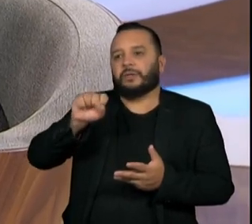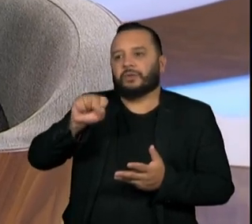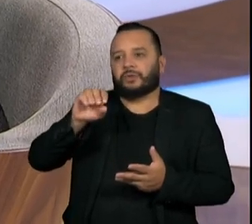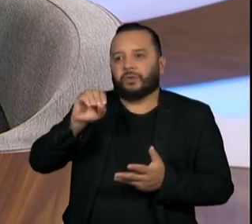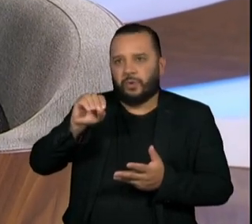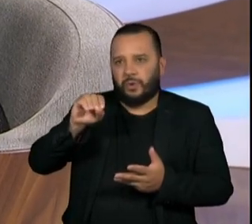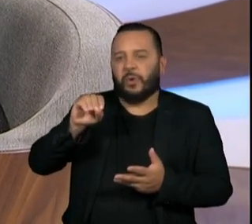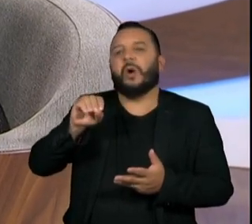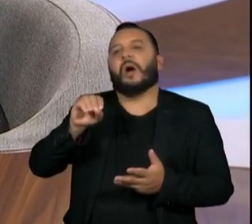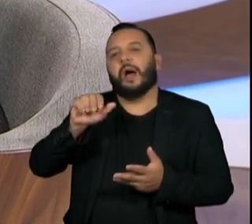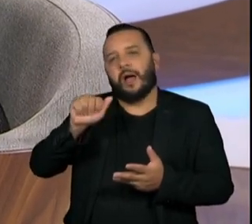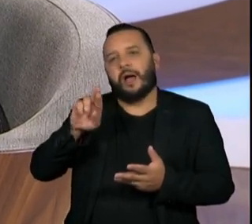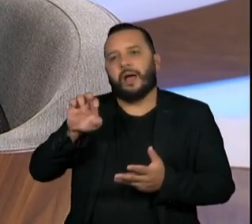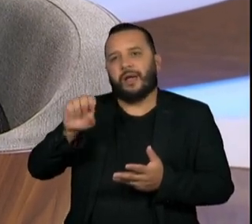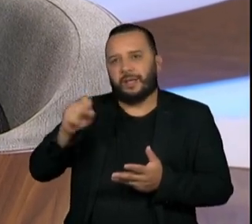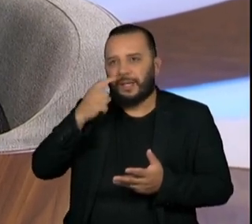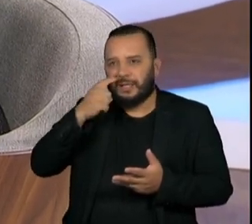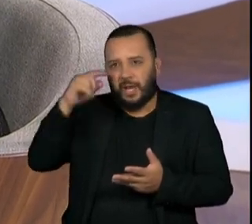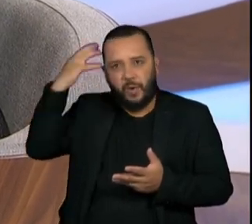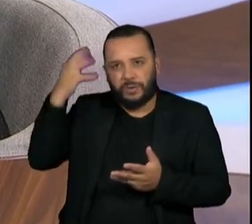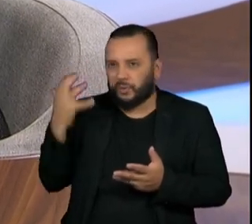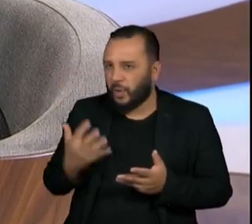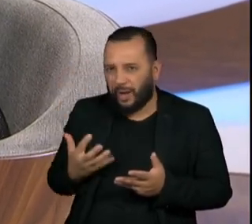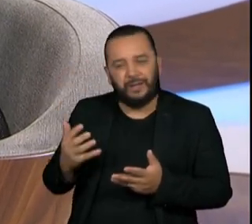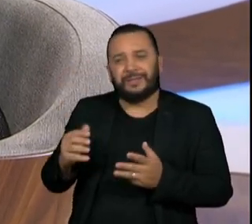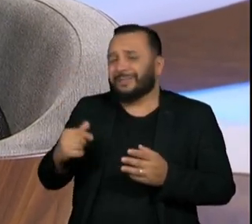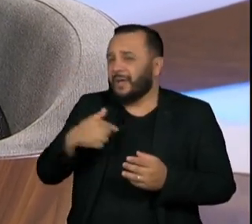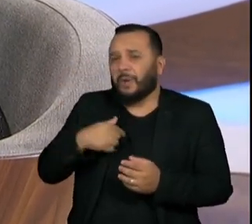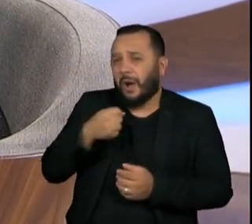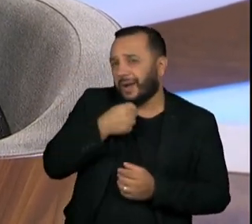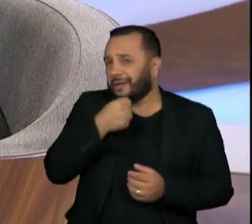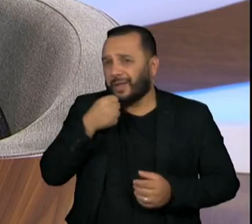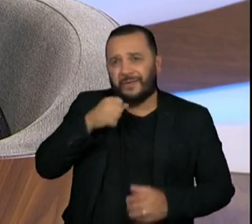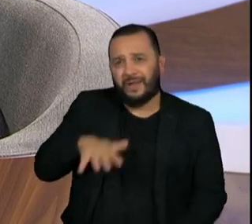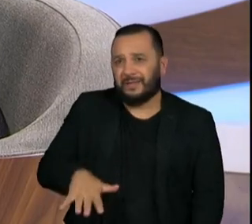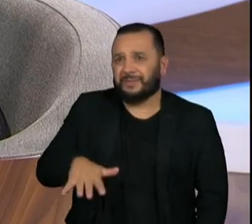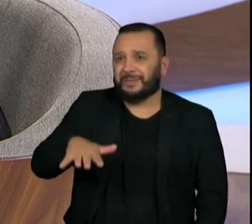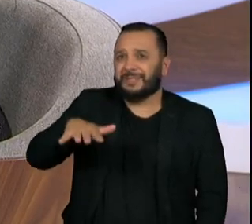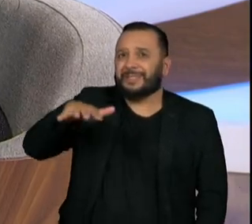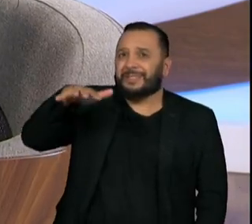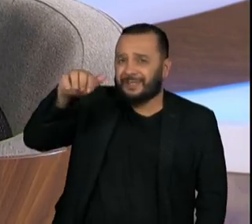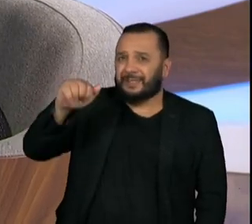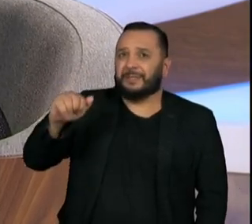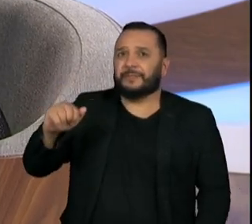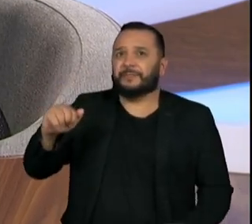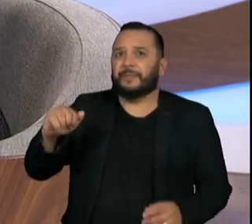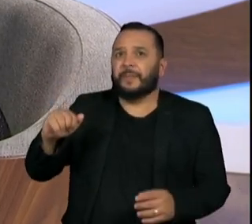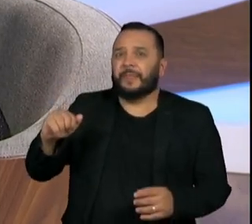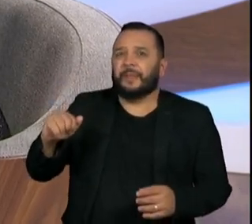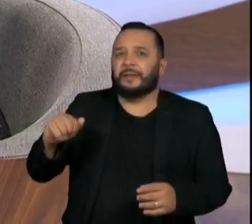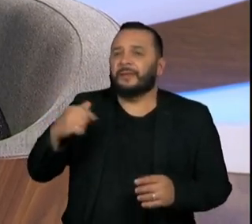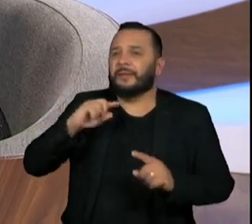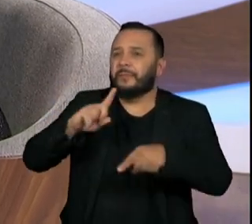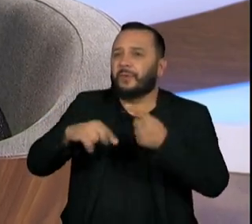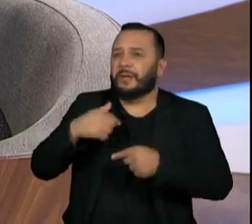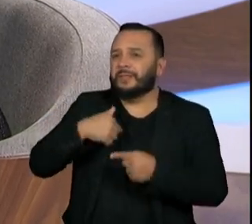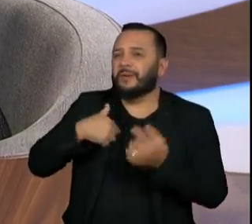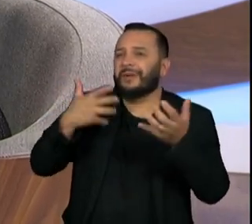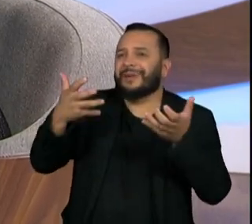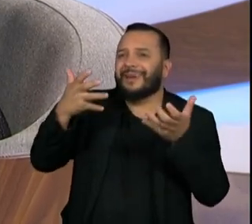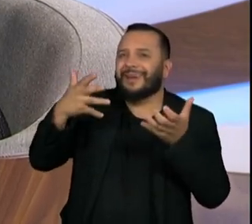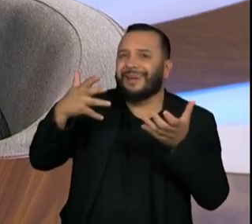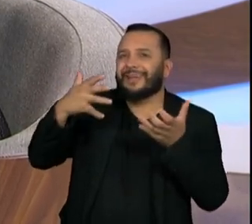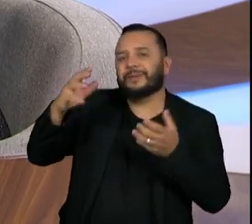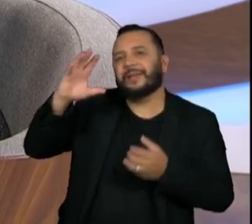dançava, queria sambar, sambar, sambar. Quando surgiu o sambar, eu só queria entender, quer dizer, aquela